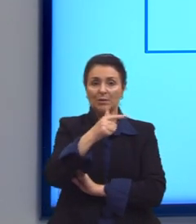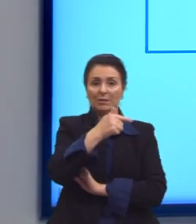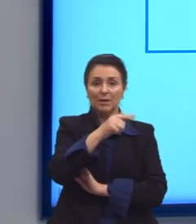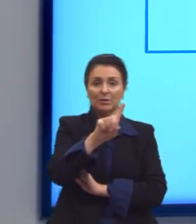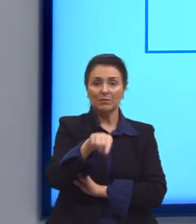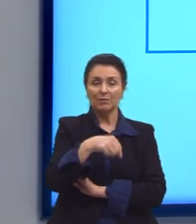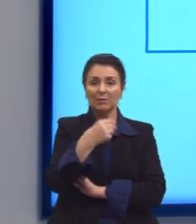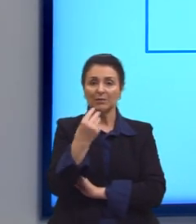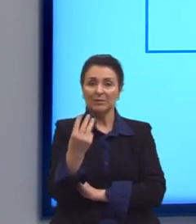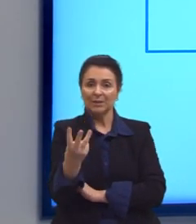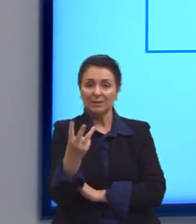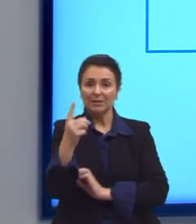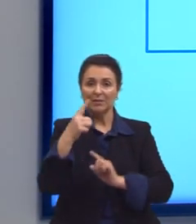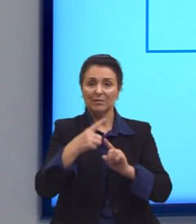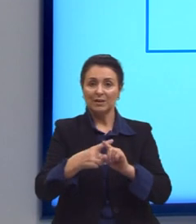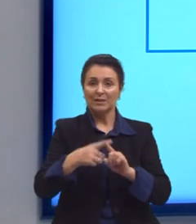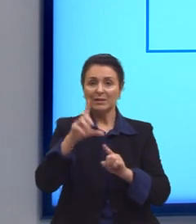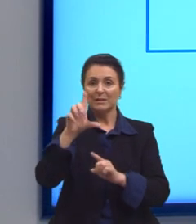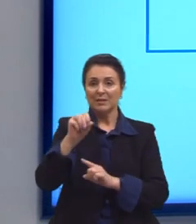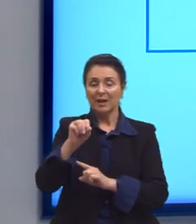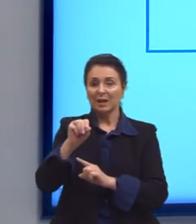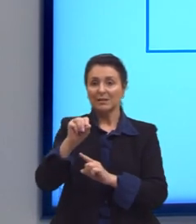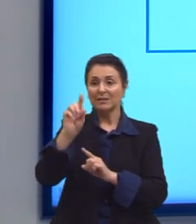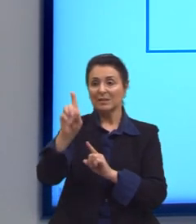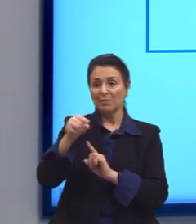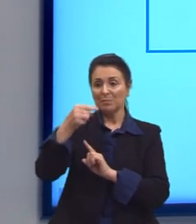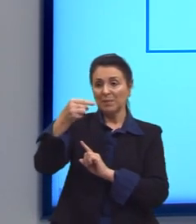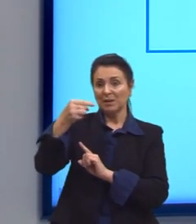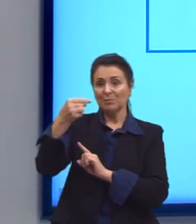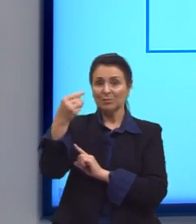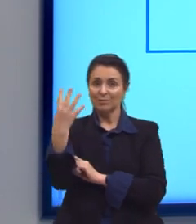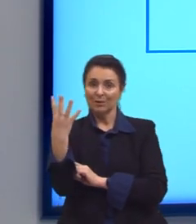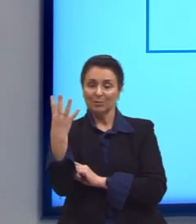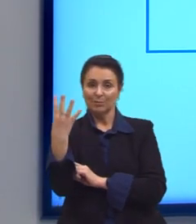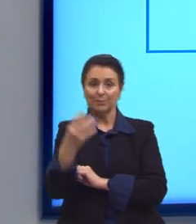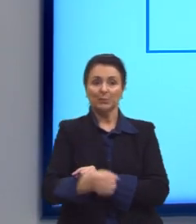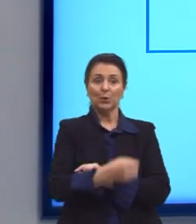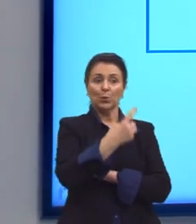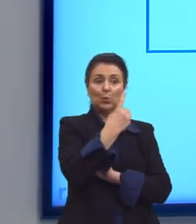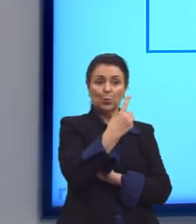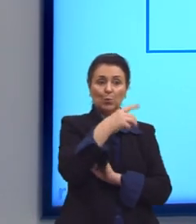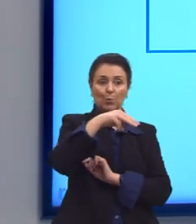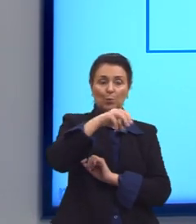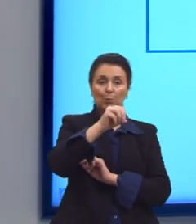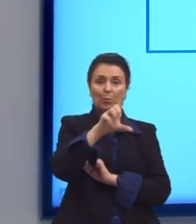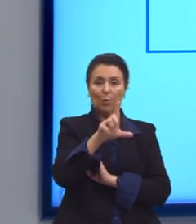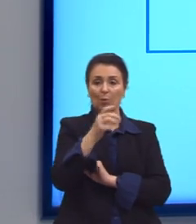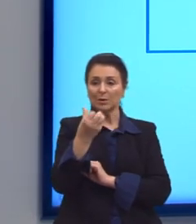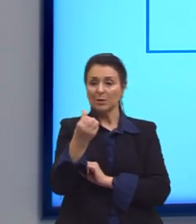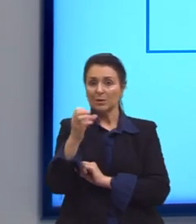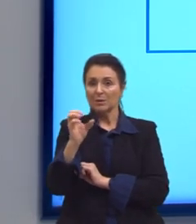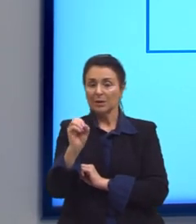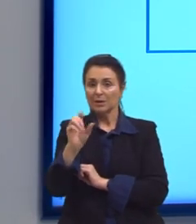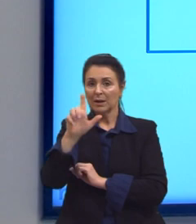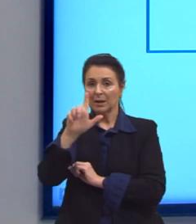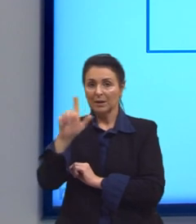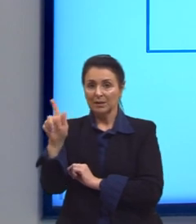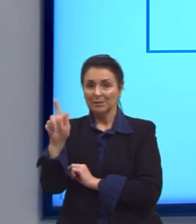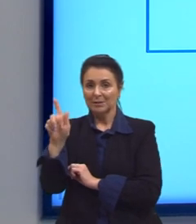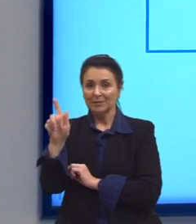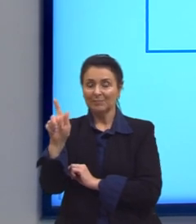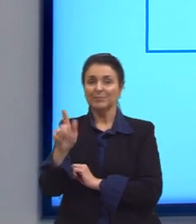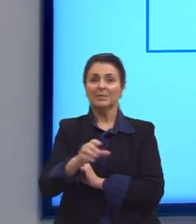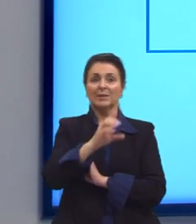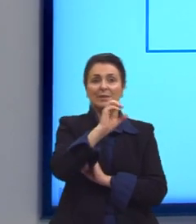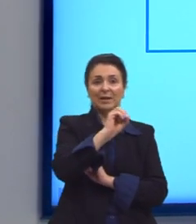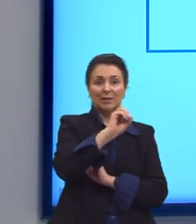,3 vezes 10 a menos 4, por que? A cada 1 mol eu tenho 60 gramas de ácido. Então, em